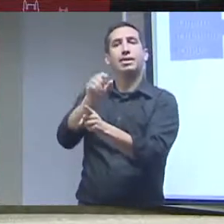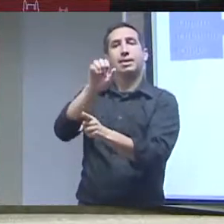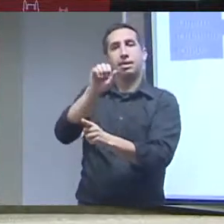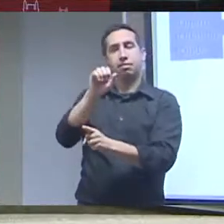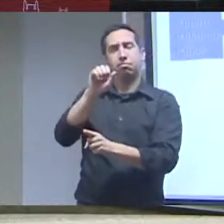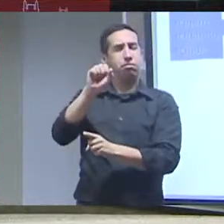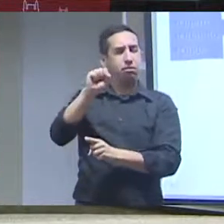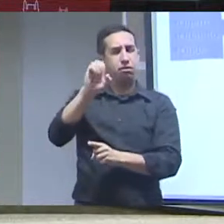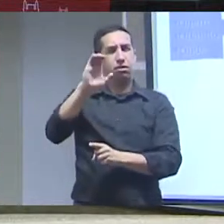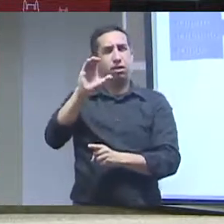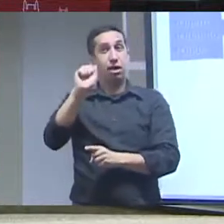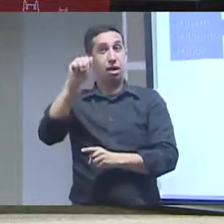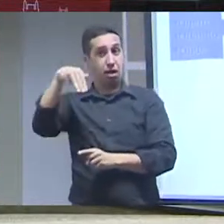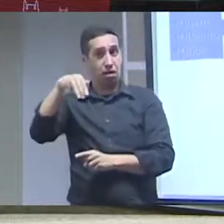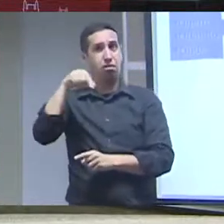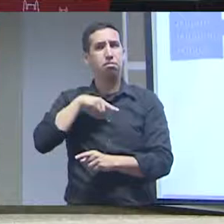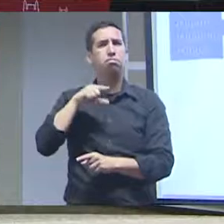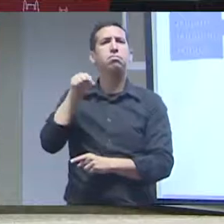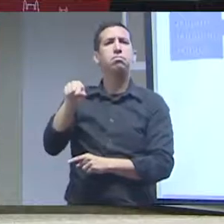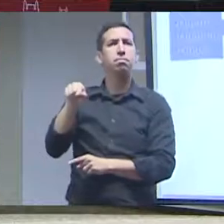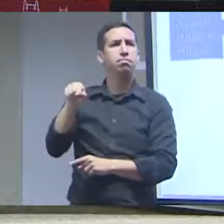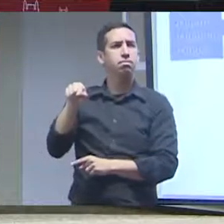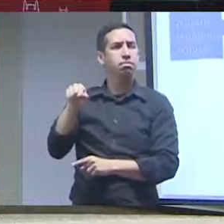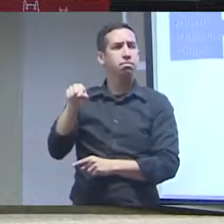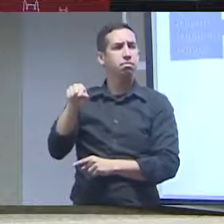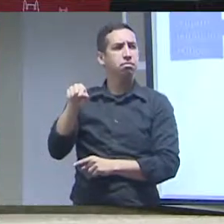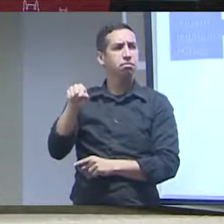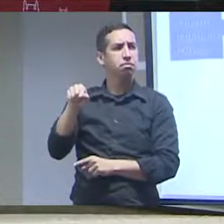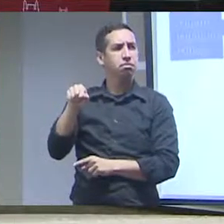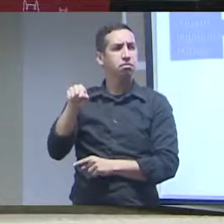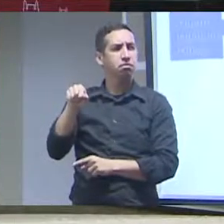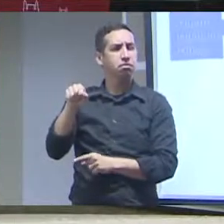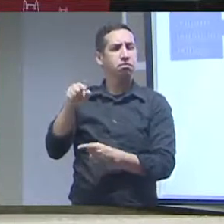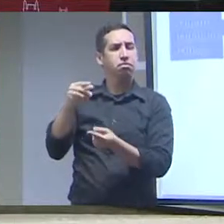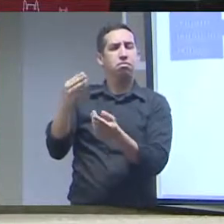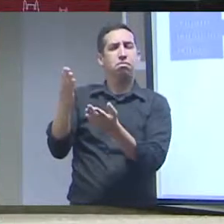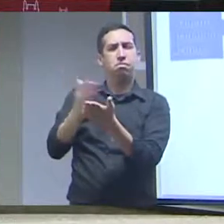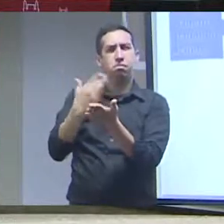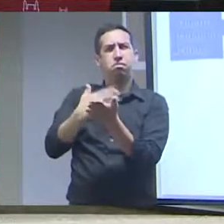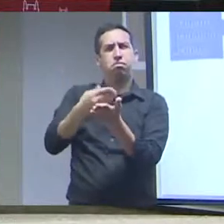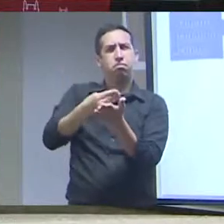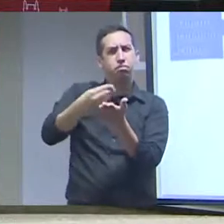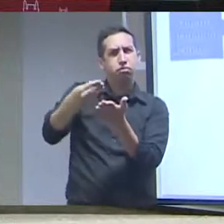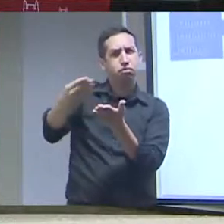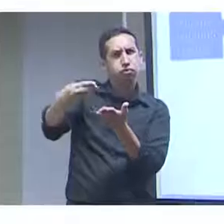desenvolvido lá pelo Jardim Botânico, mas encontramos o Secam,